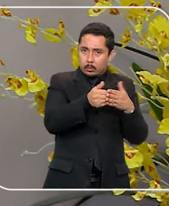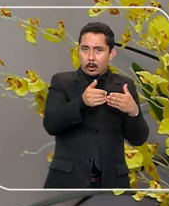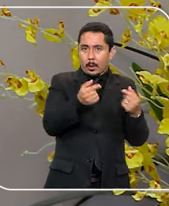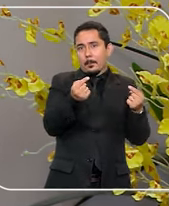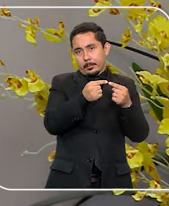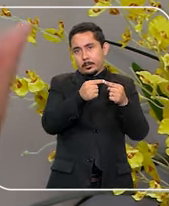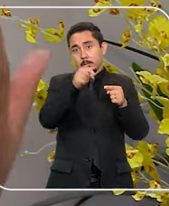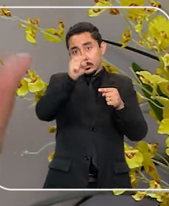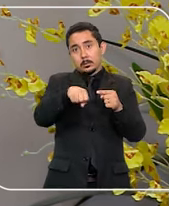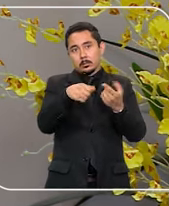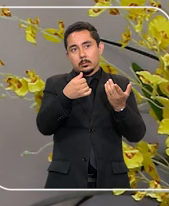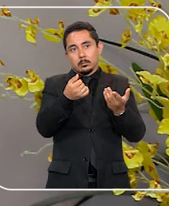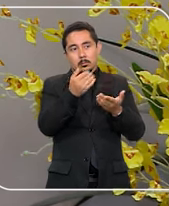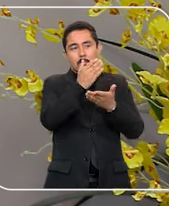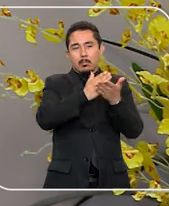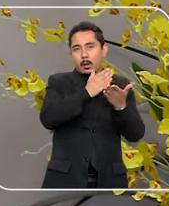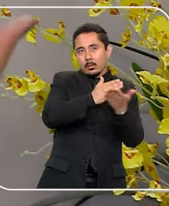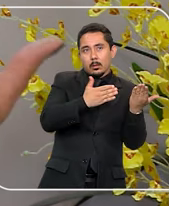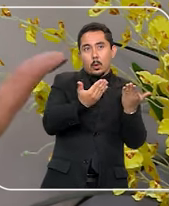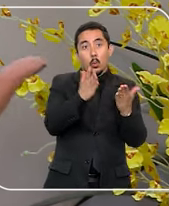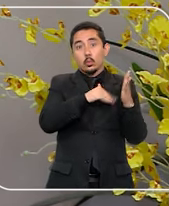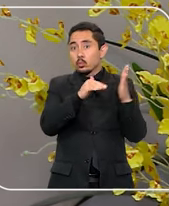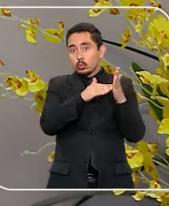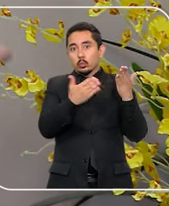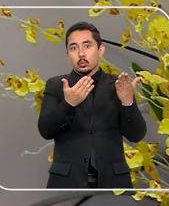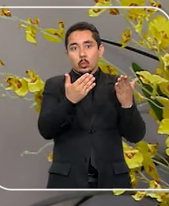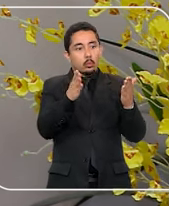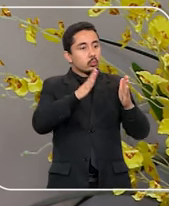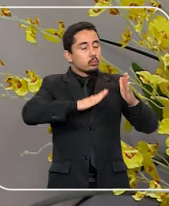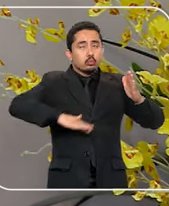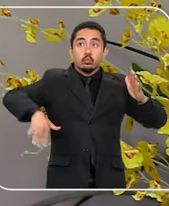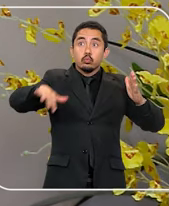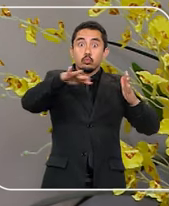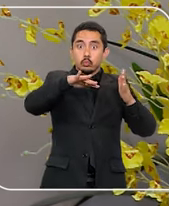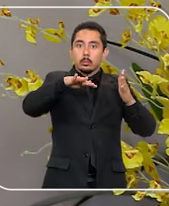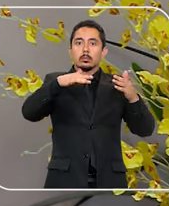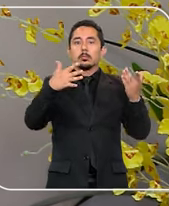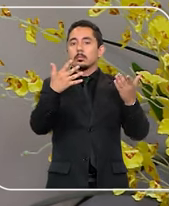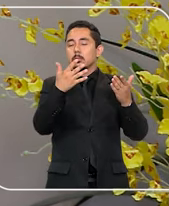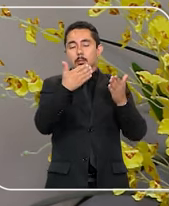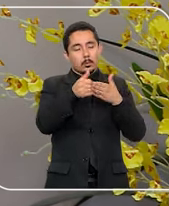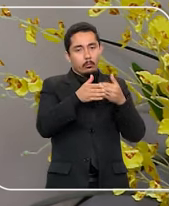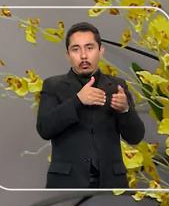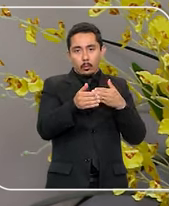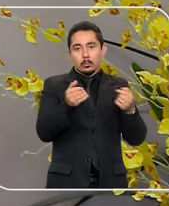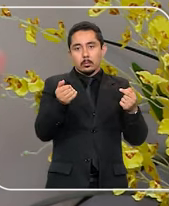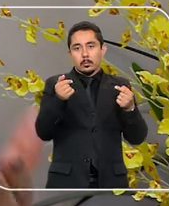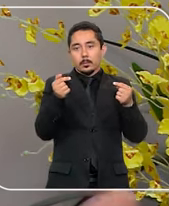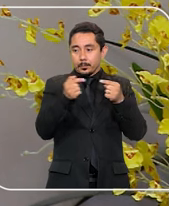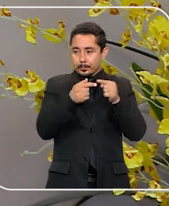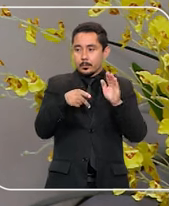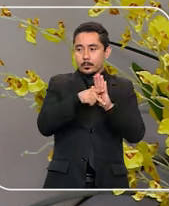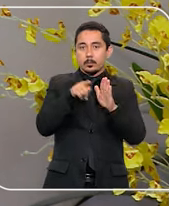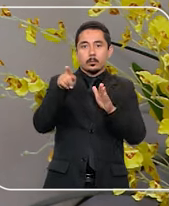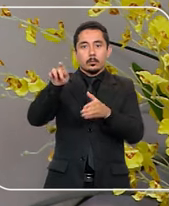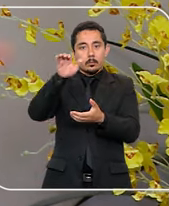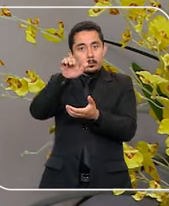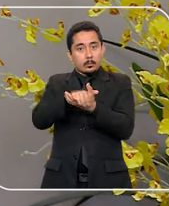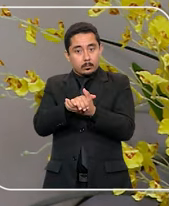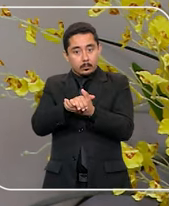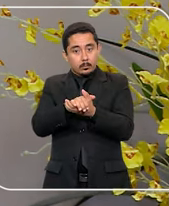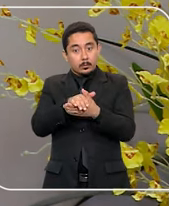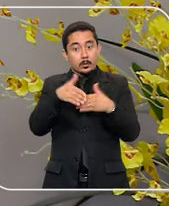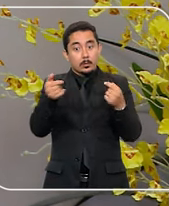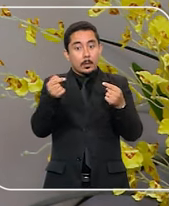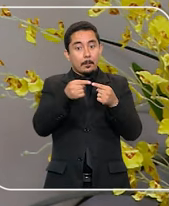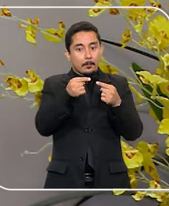separação de bens, comunhão parcial de bens, comunhão universal de bens, qualquer regime, inclusive, ao companheiro. Lembrando